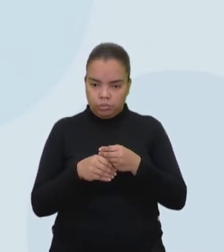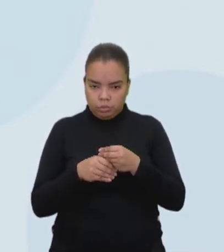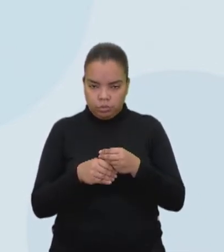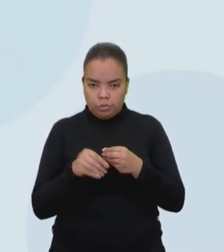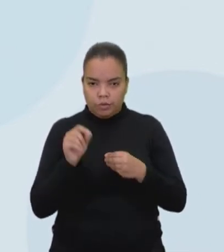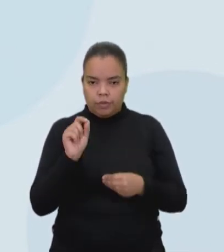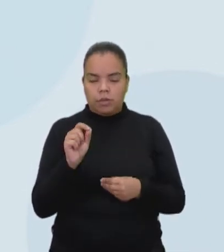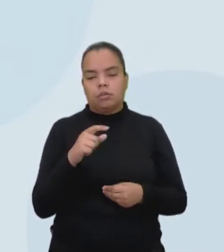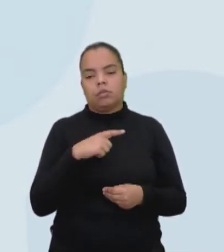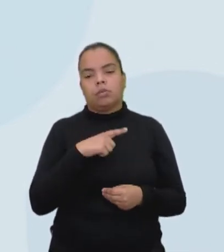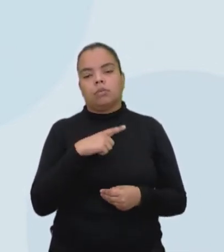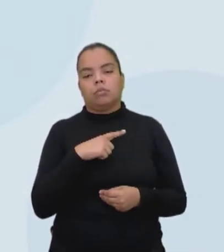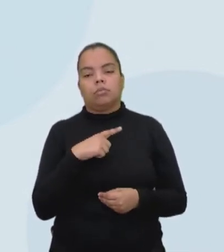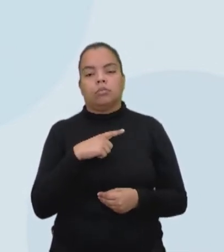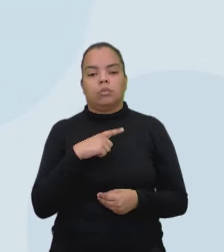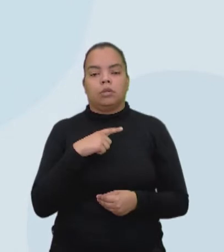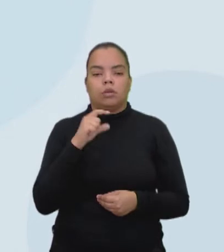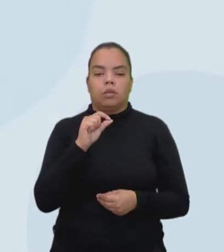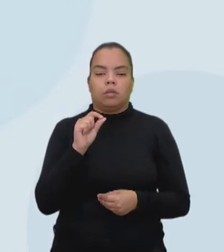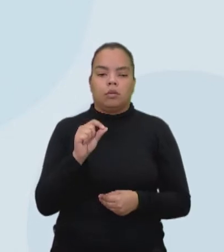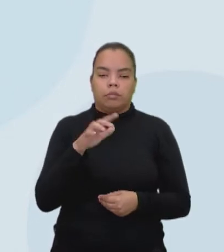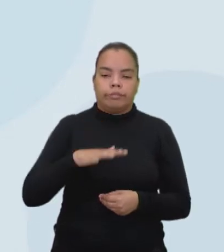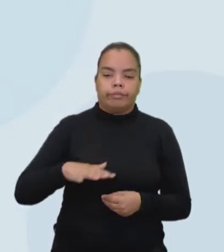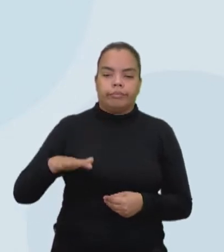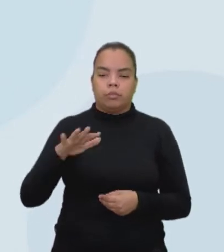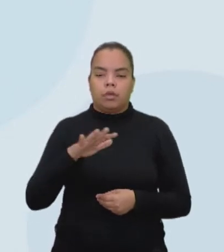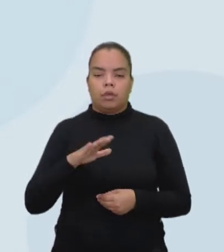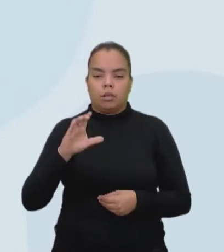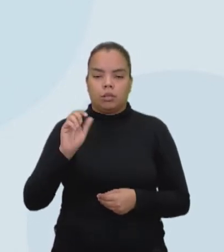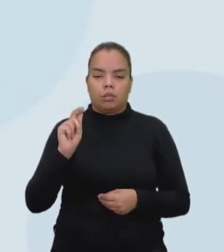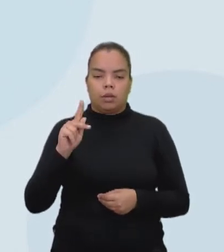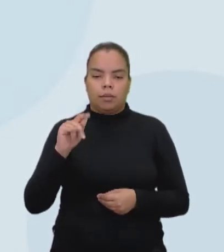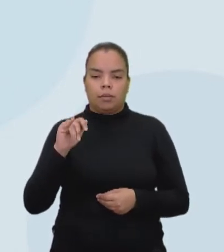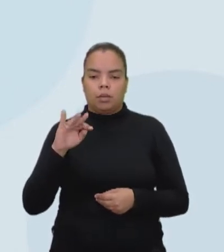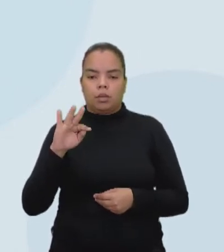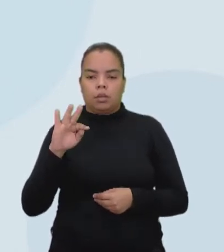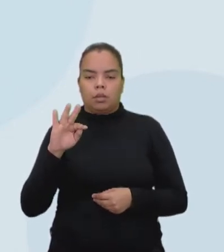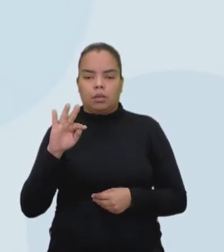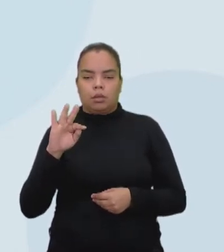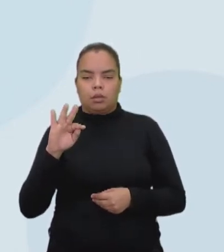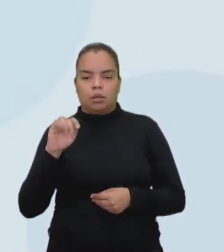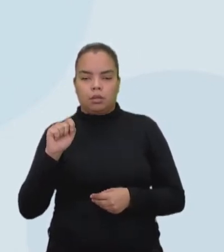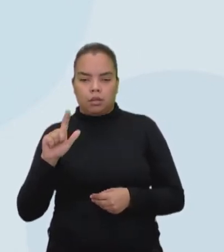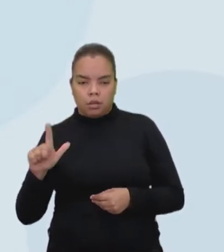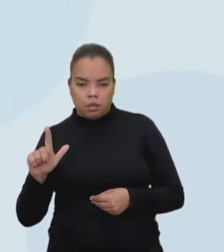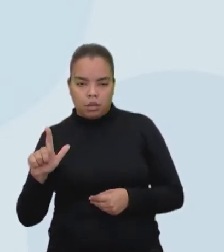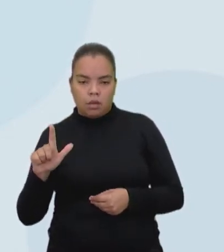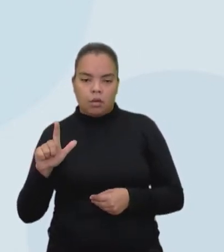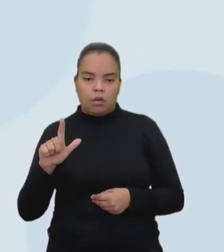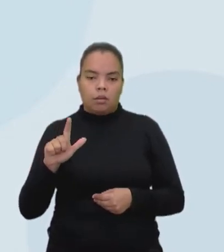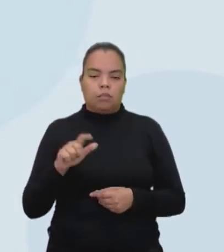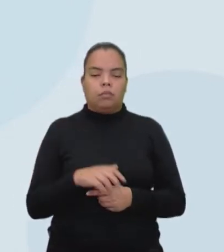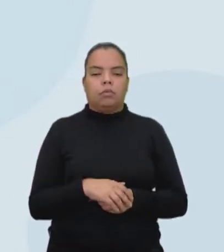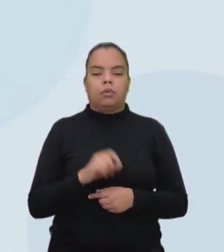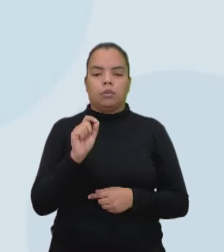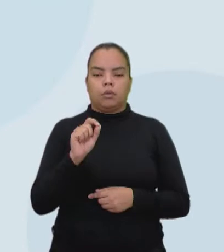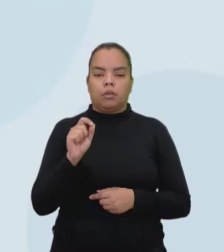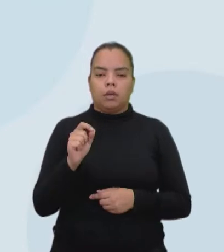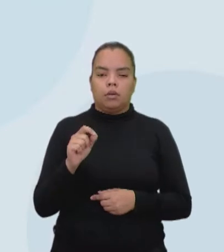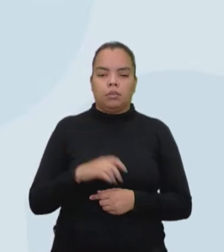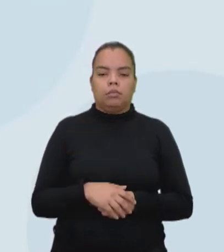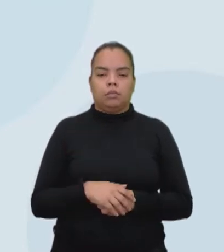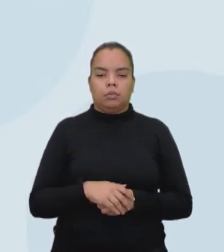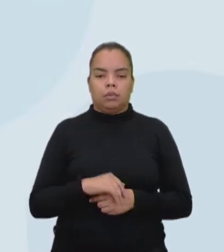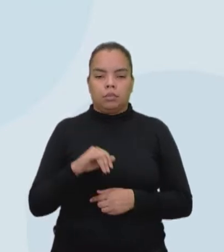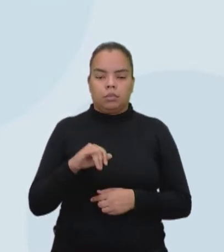tenha a composição orgânica do capital e impacta diretamente na taxa de lucro. Porque eu